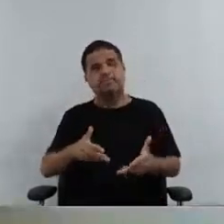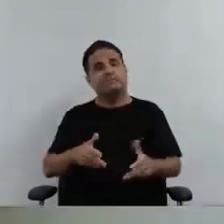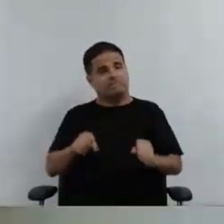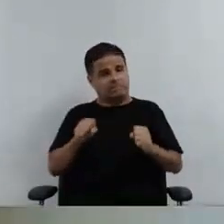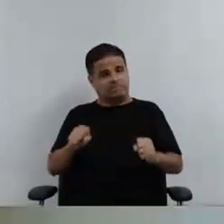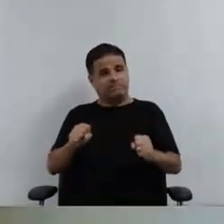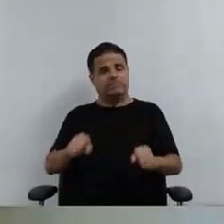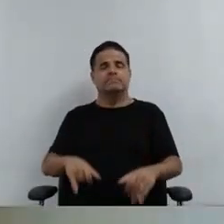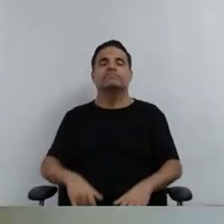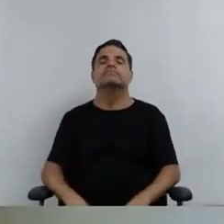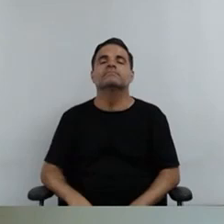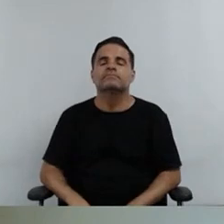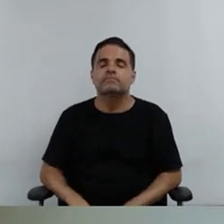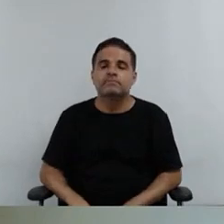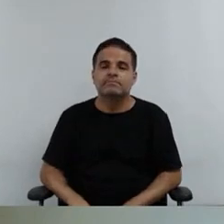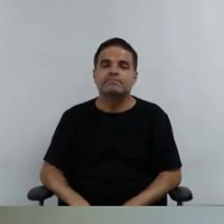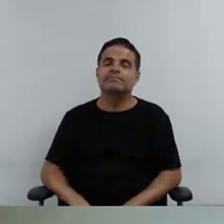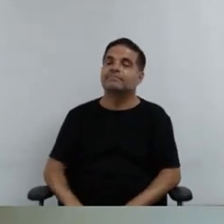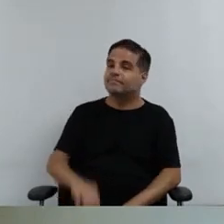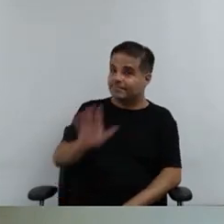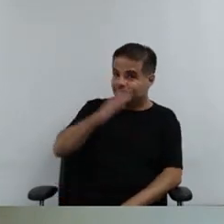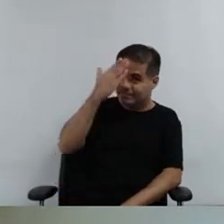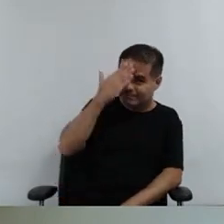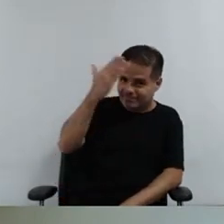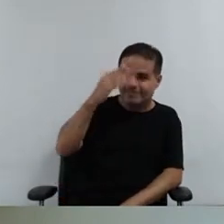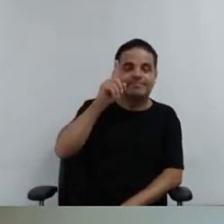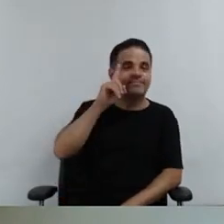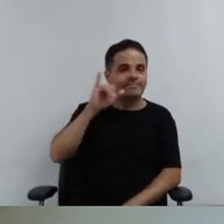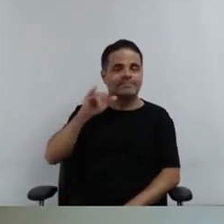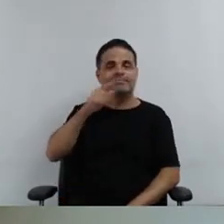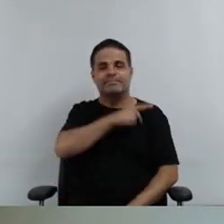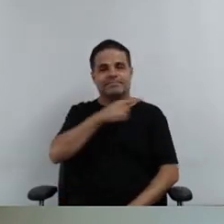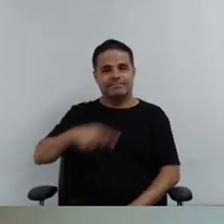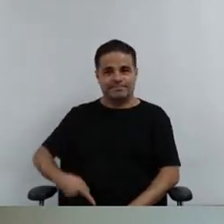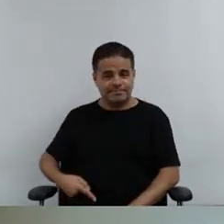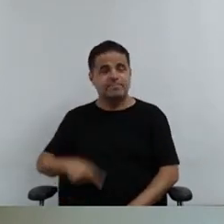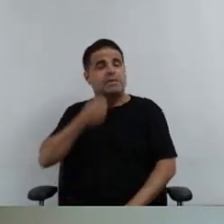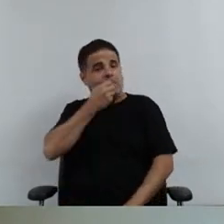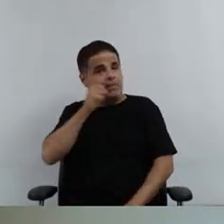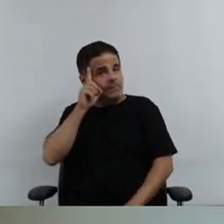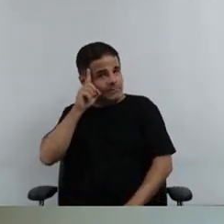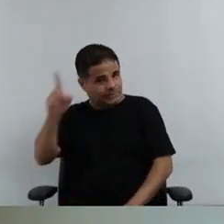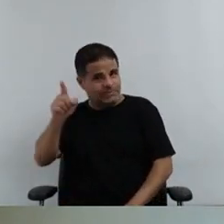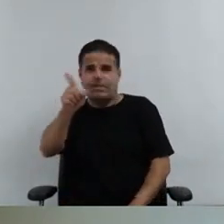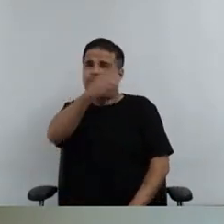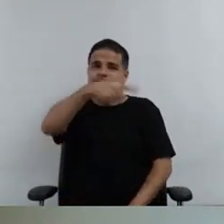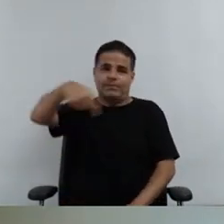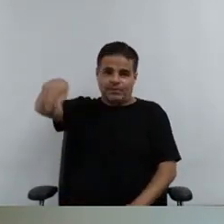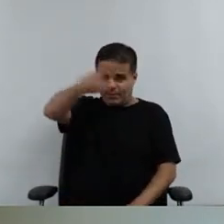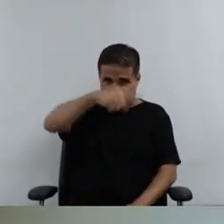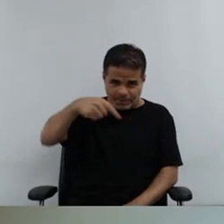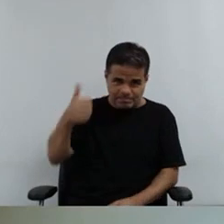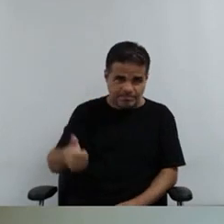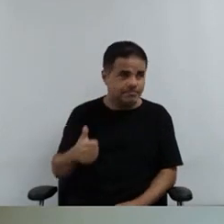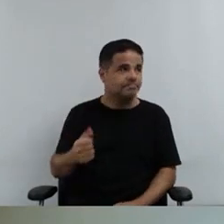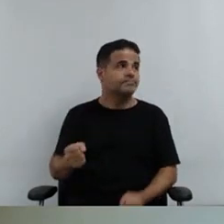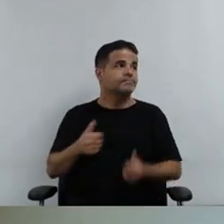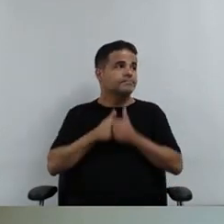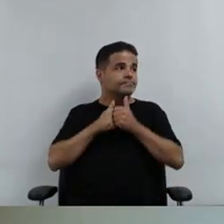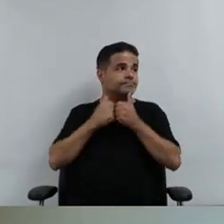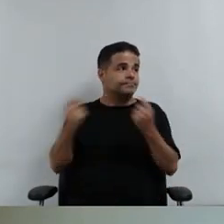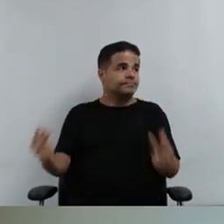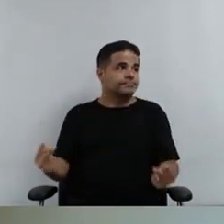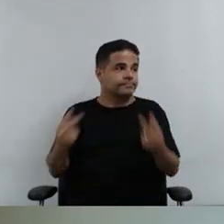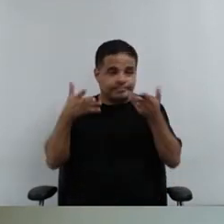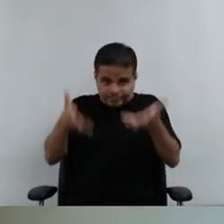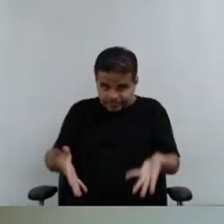palavra. Muito obrigada, presidente Flores Valdo. Bom dia a todas, todos e todos que estão acompanhando